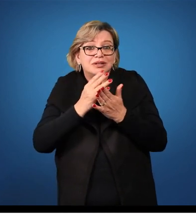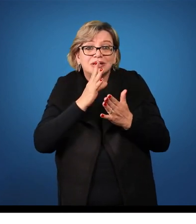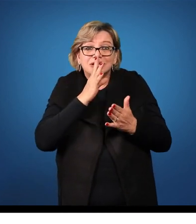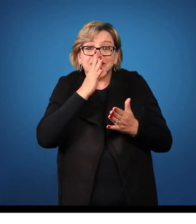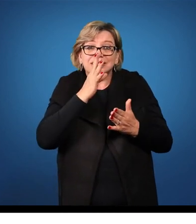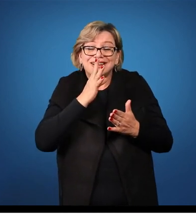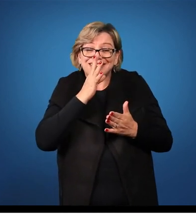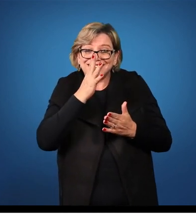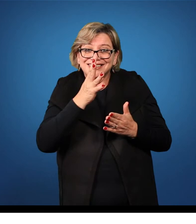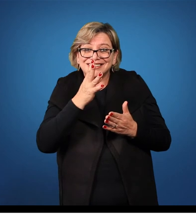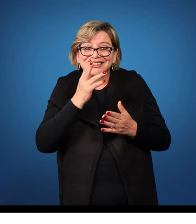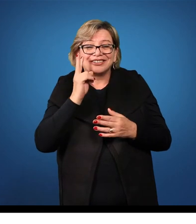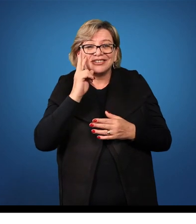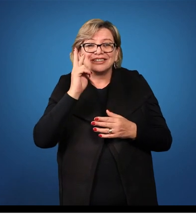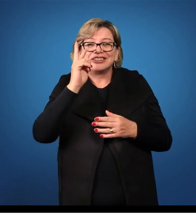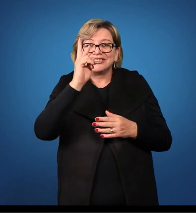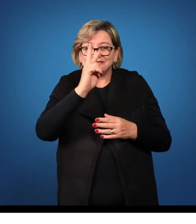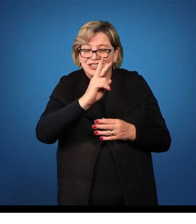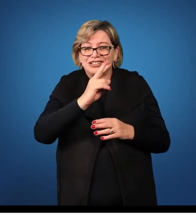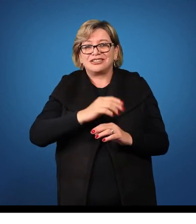corpó...